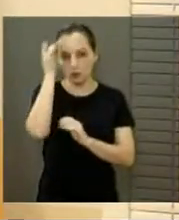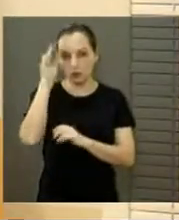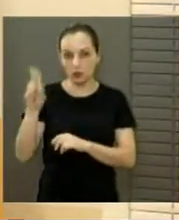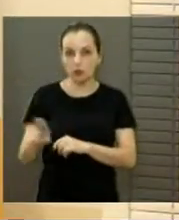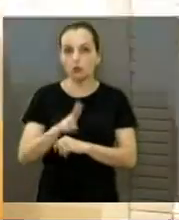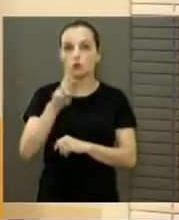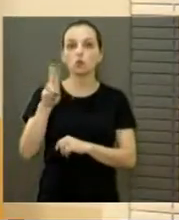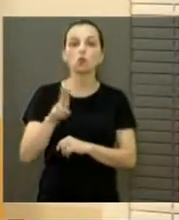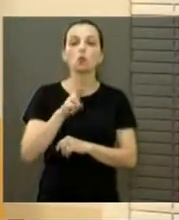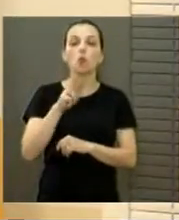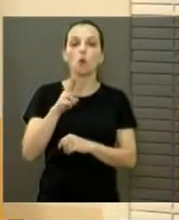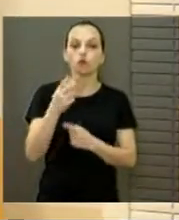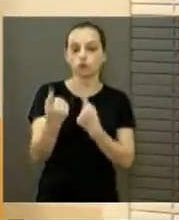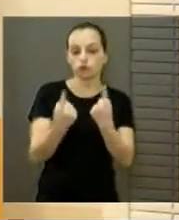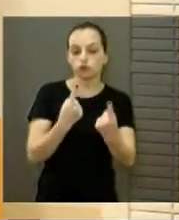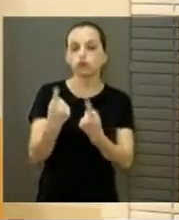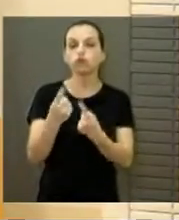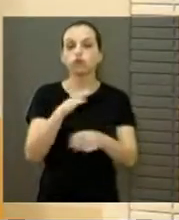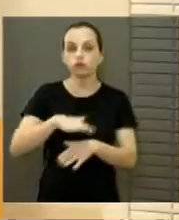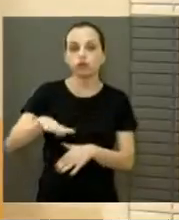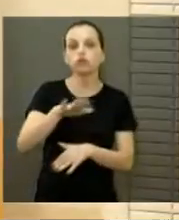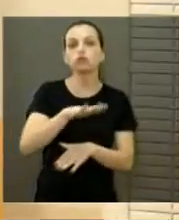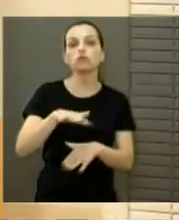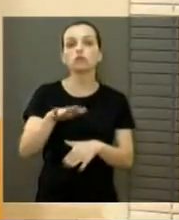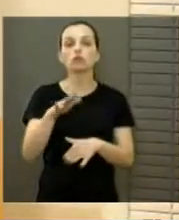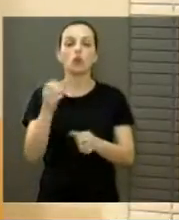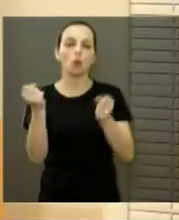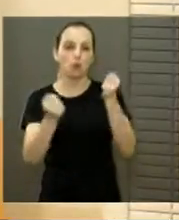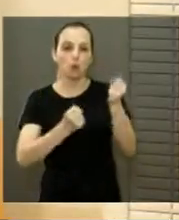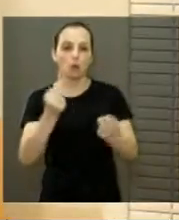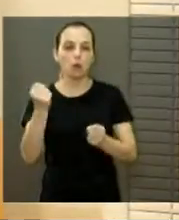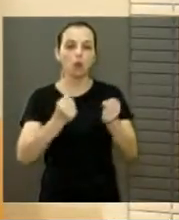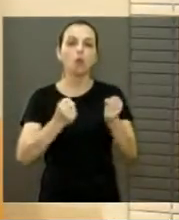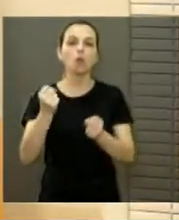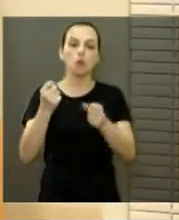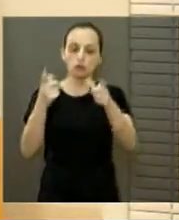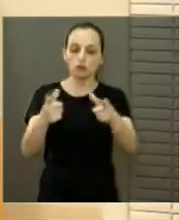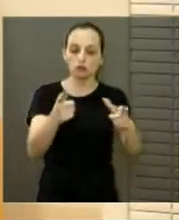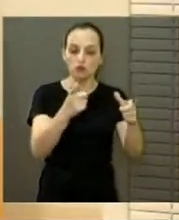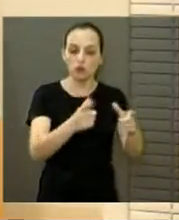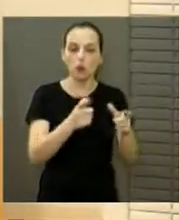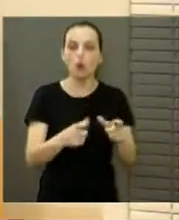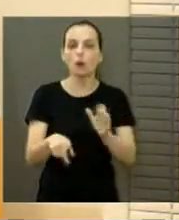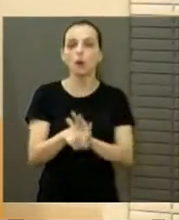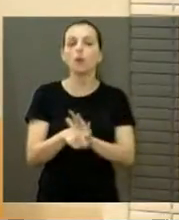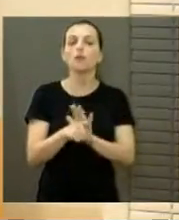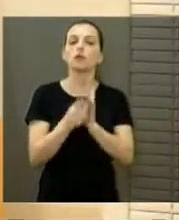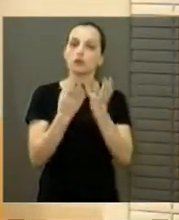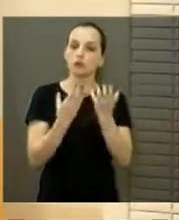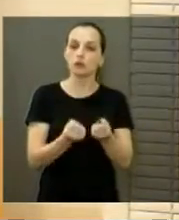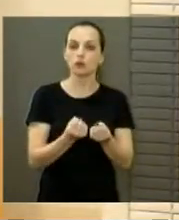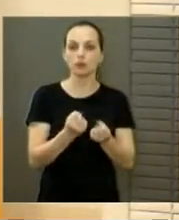região e os condutores, de maneira geral, que passam por essa localidade serão atendidos.